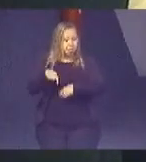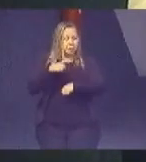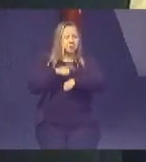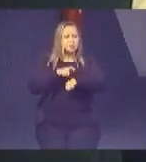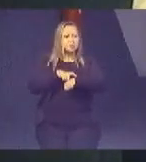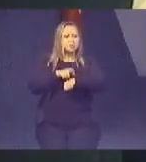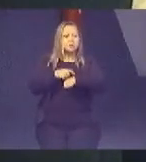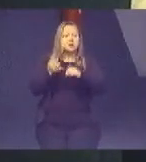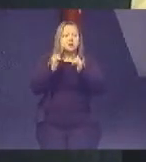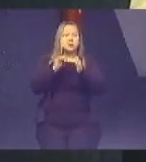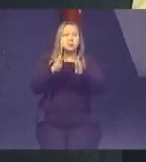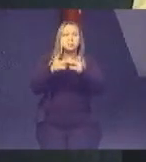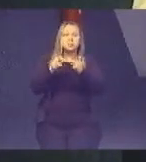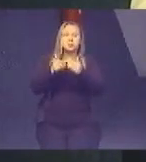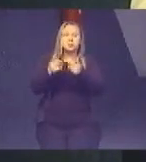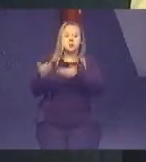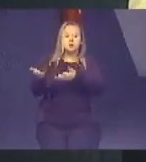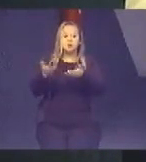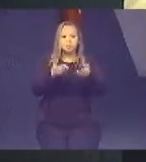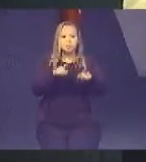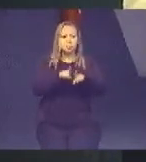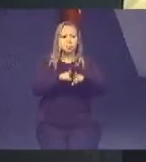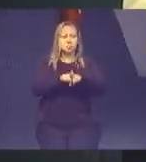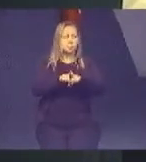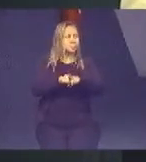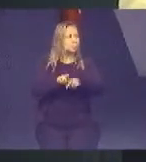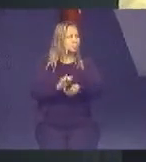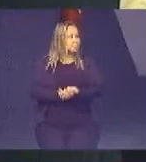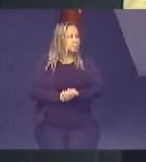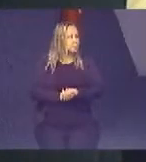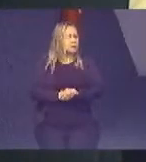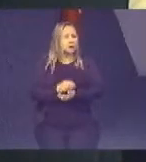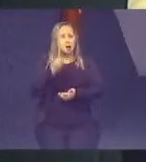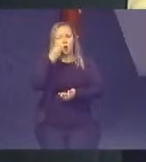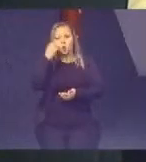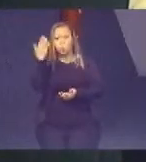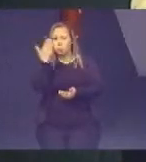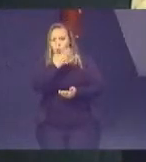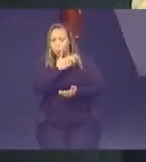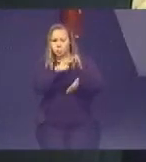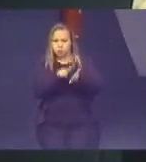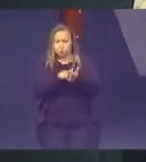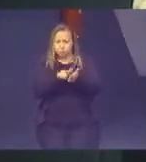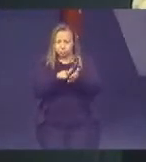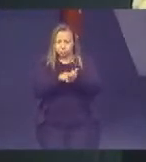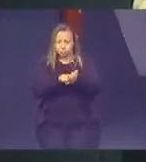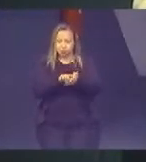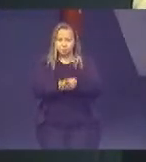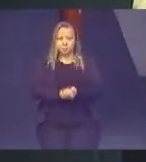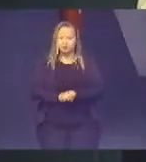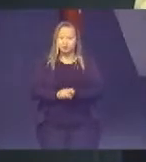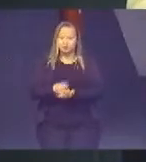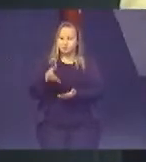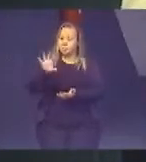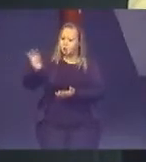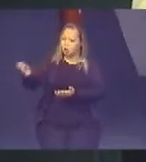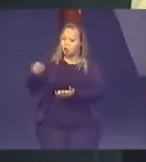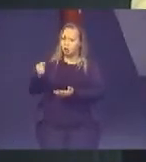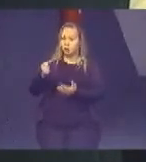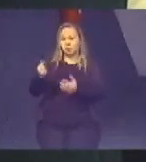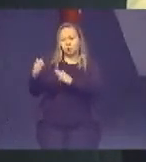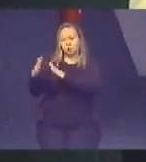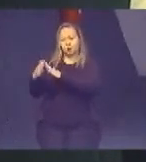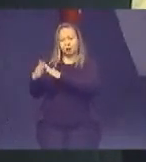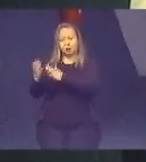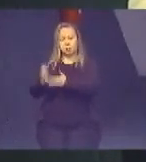eu pedi que ela me trouxesse também da junta militar, o comprovante. Aí ela foi buscar. Quando ela foi buscar, ela